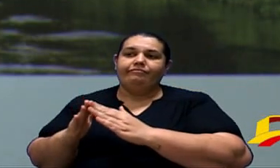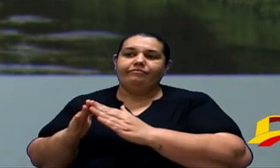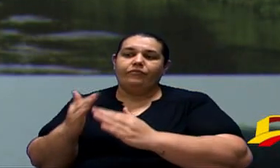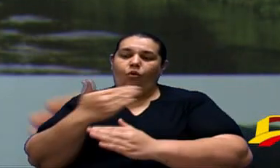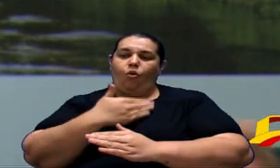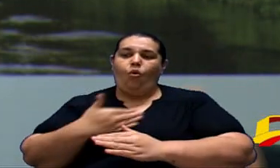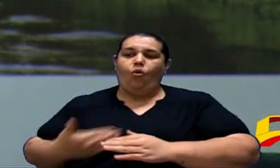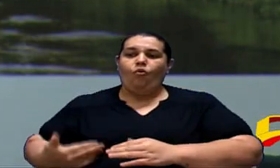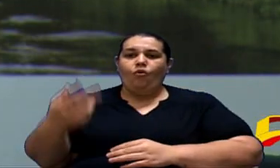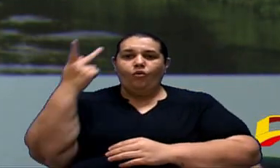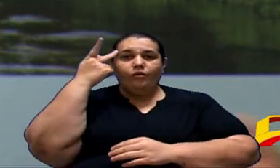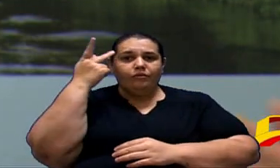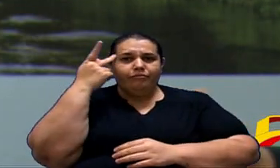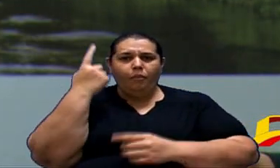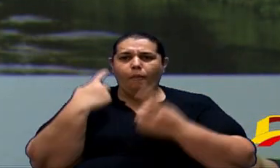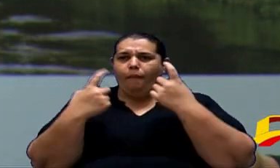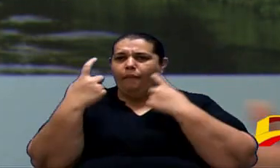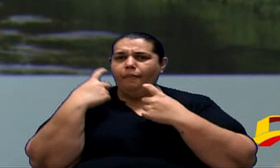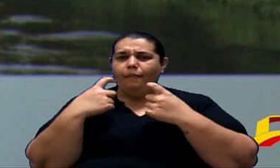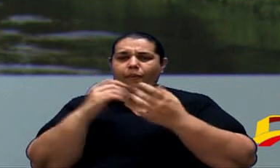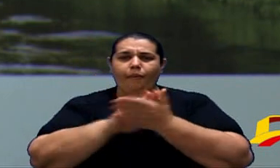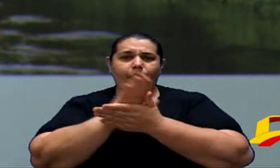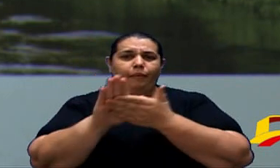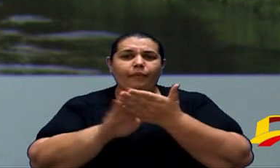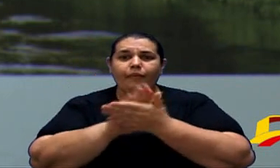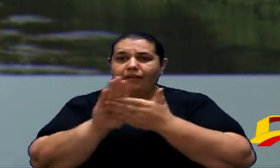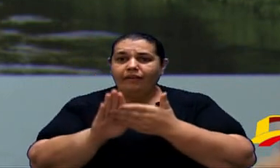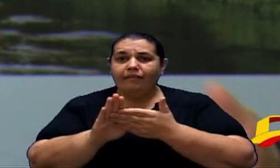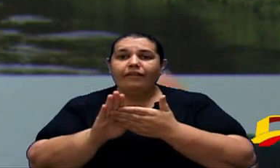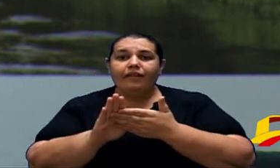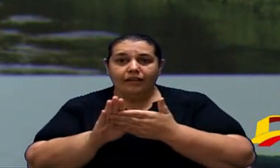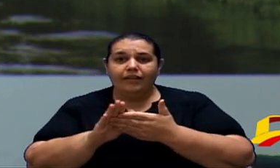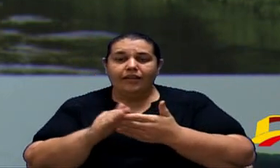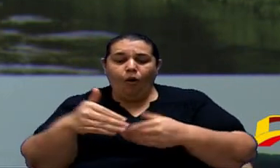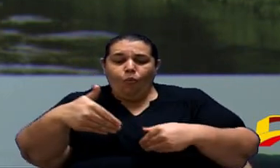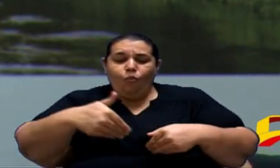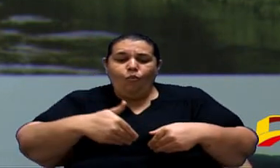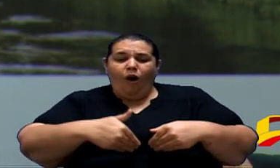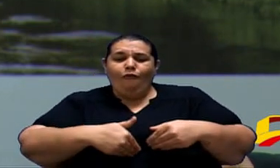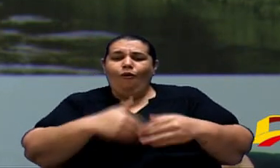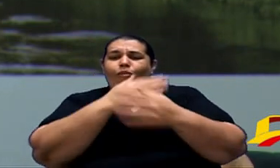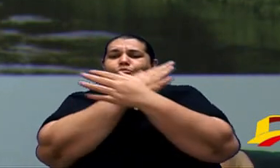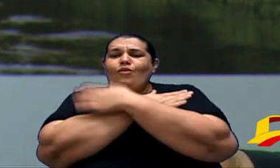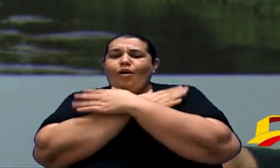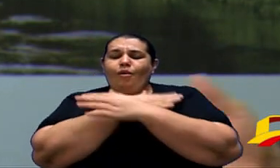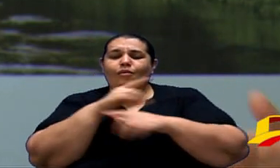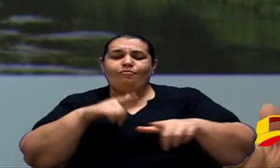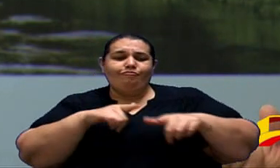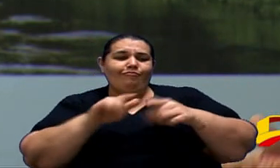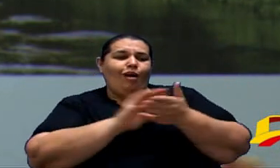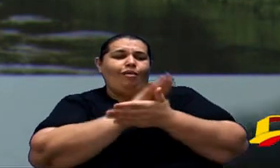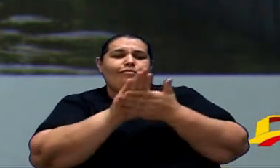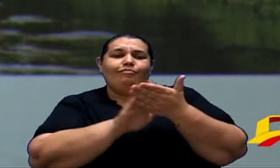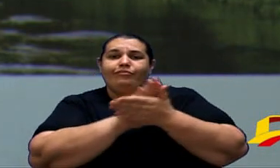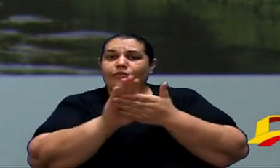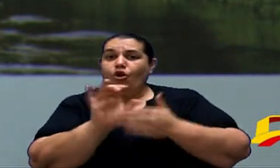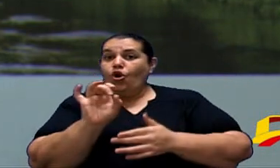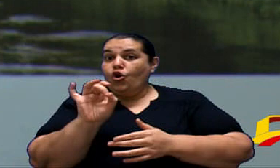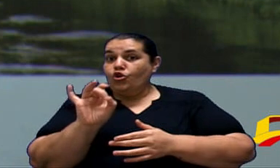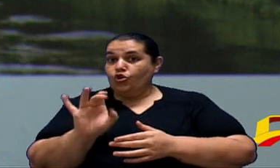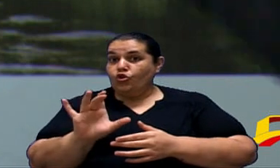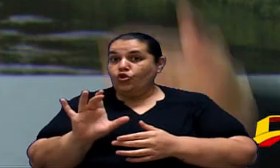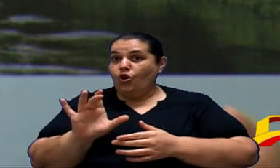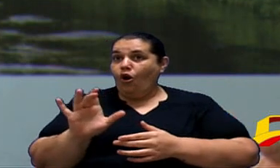Paulo Não se Preocupou Com a População Com a Fome Com o Desemprego Se Preocupou Com a